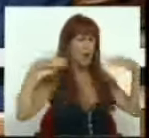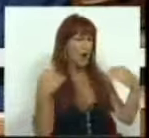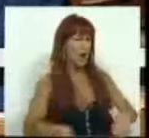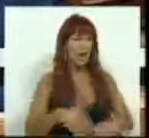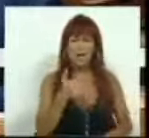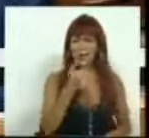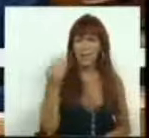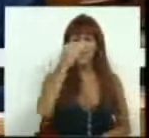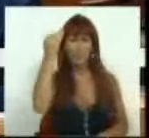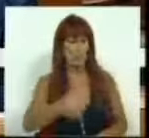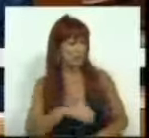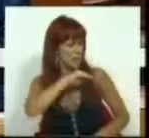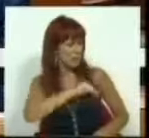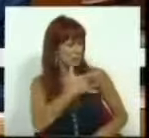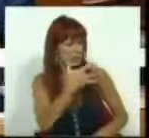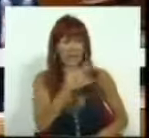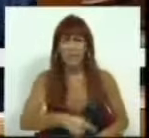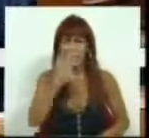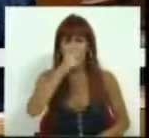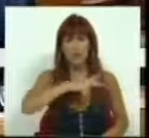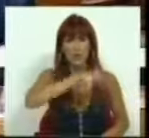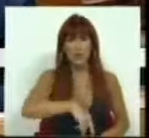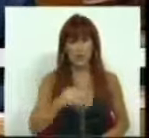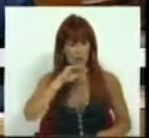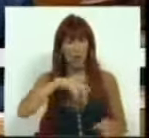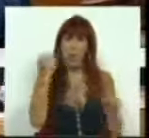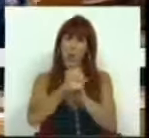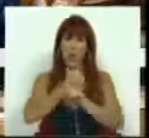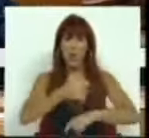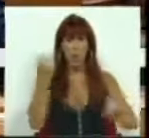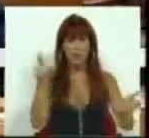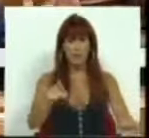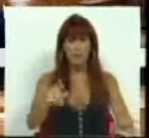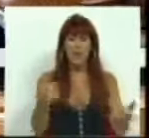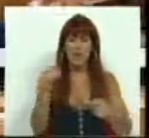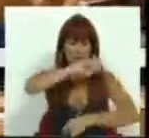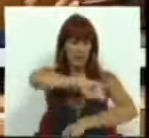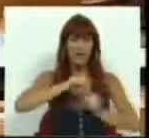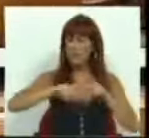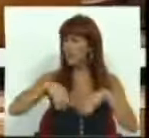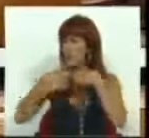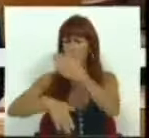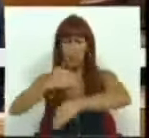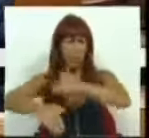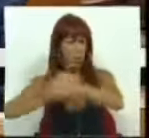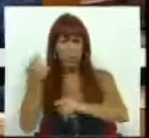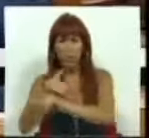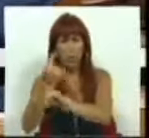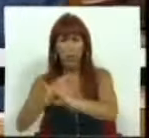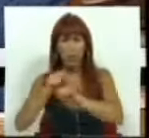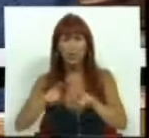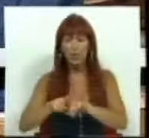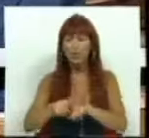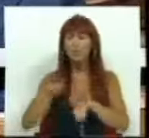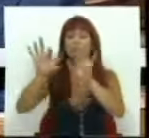retirando 50% do sustito natal dos portugueses, com rendimentos do trabalho e provocando uma espiral recessiva, cujos